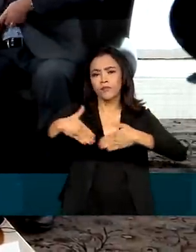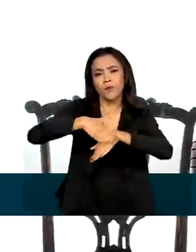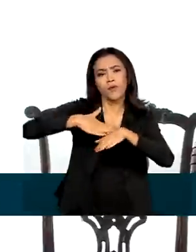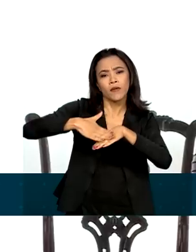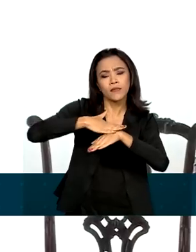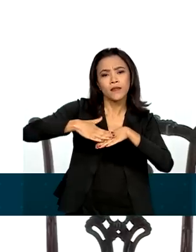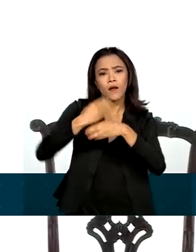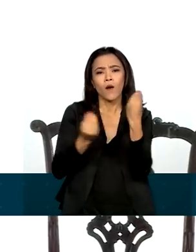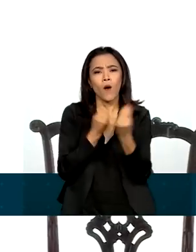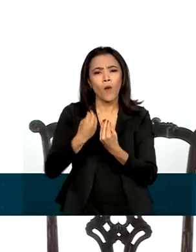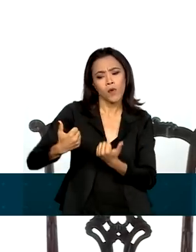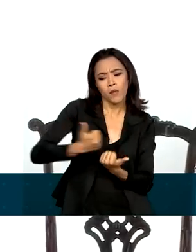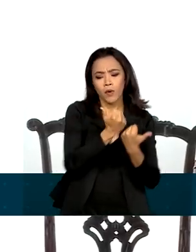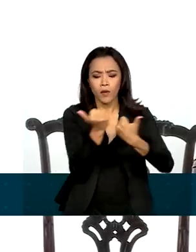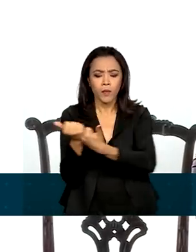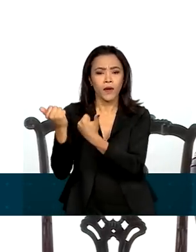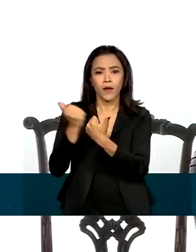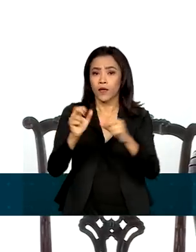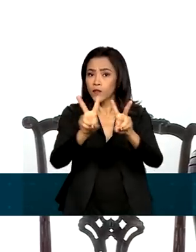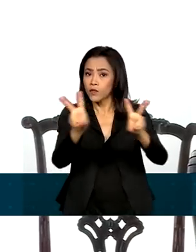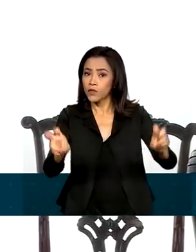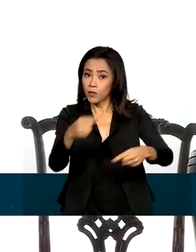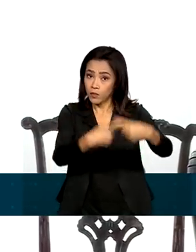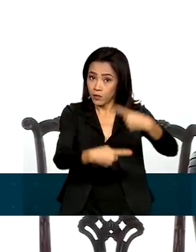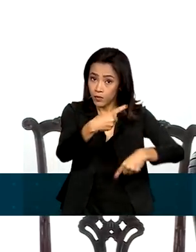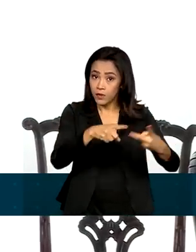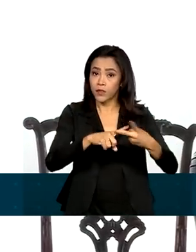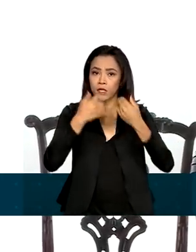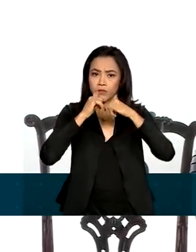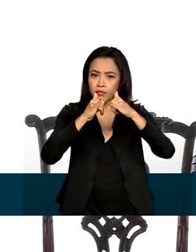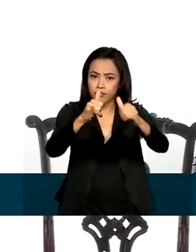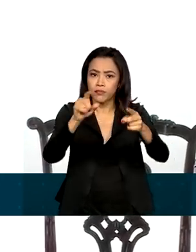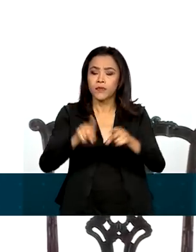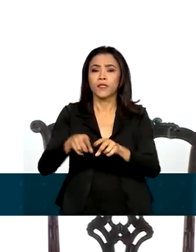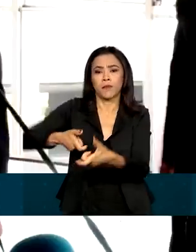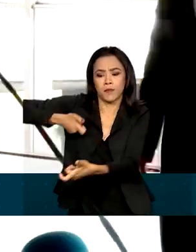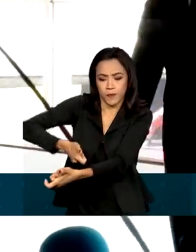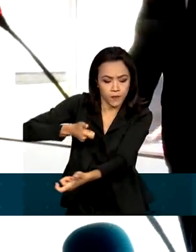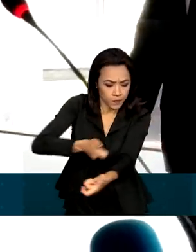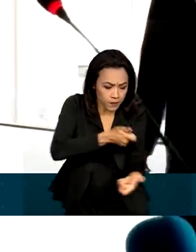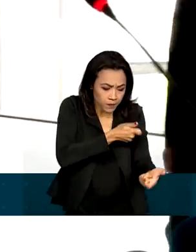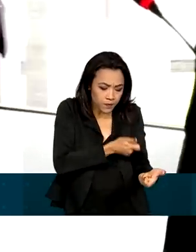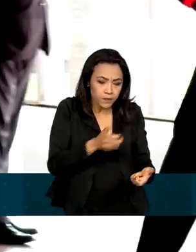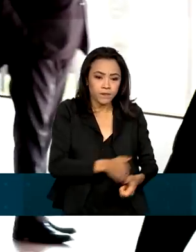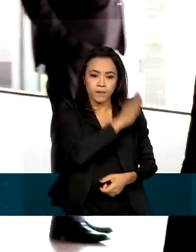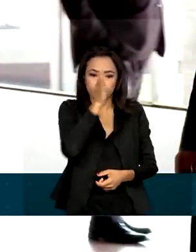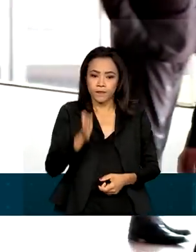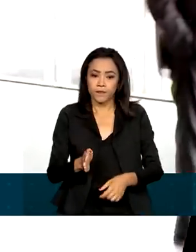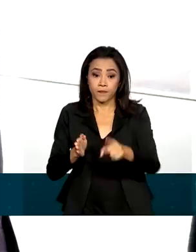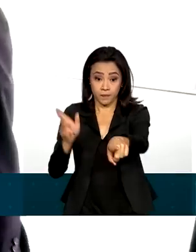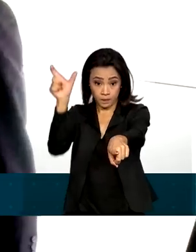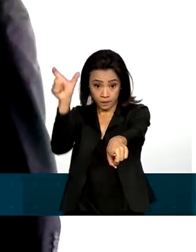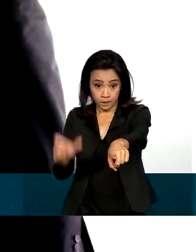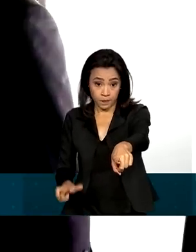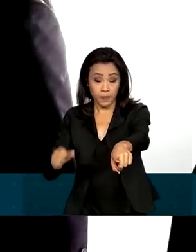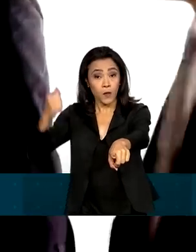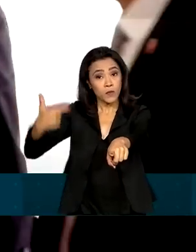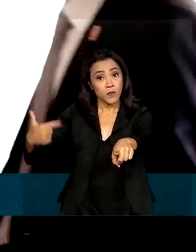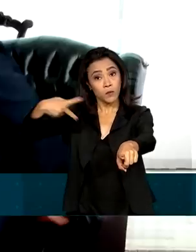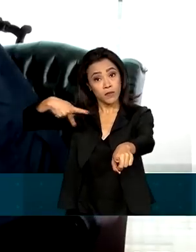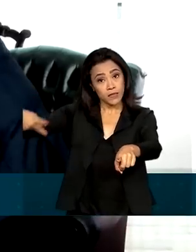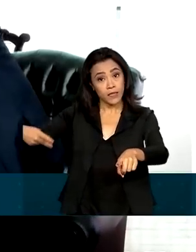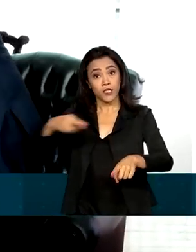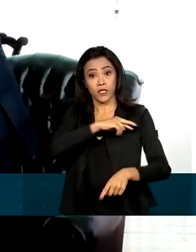colaborar em políticas sociais, energia e fornecimento de fertilizantes. O vice-presidente da China, Wang